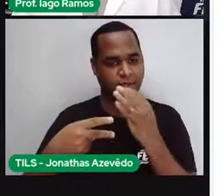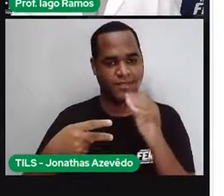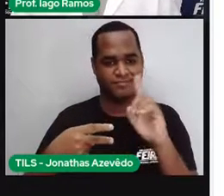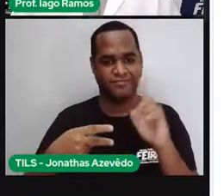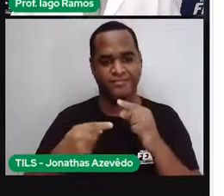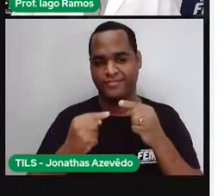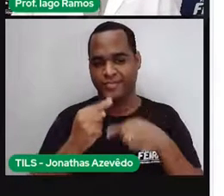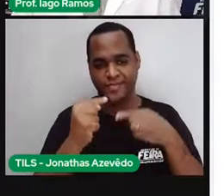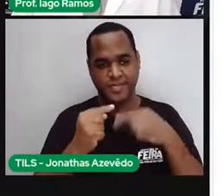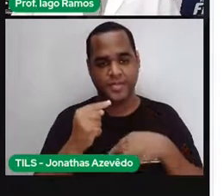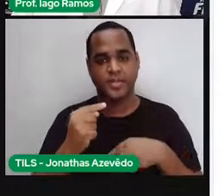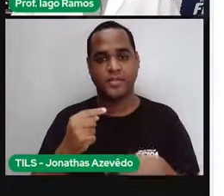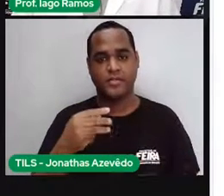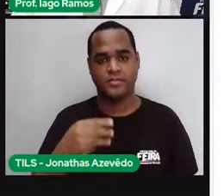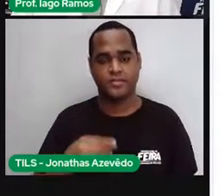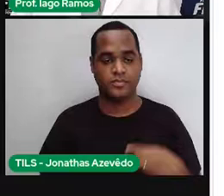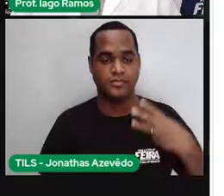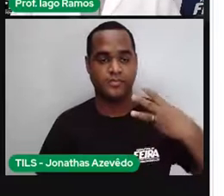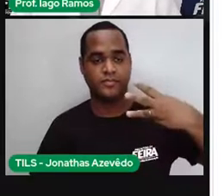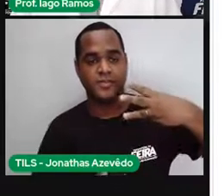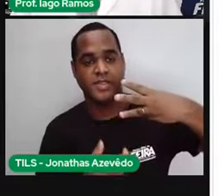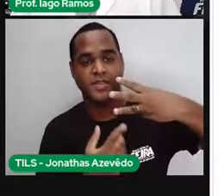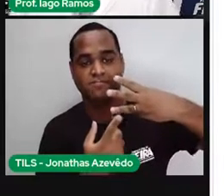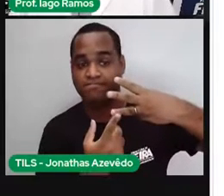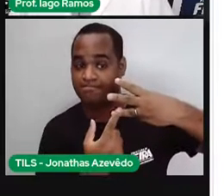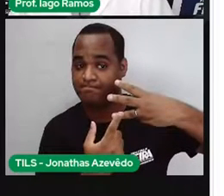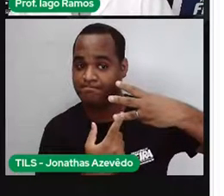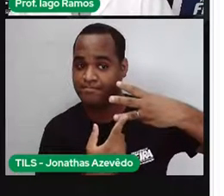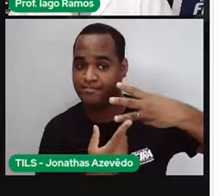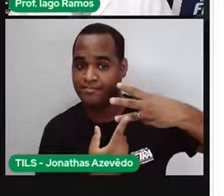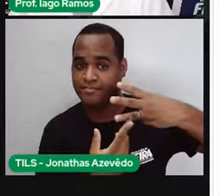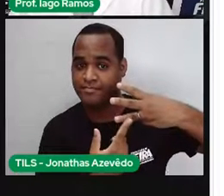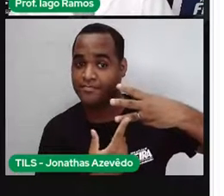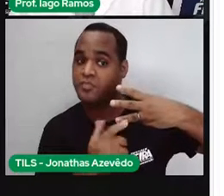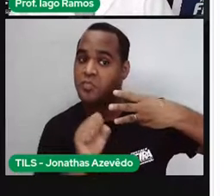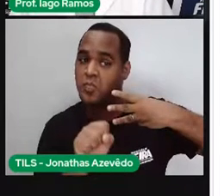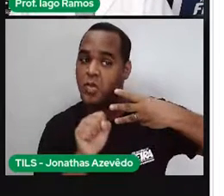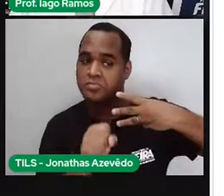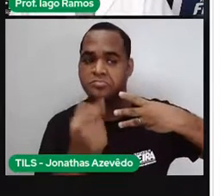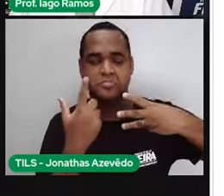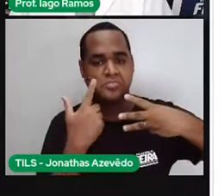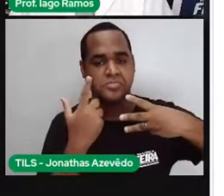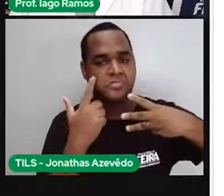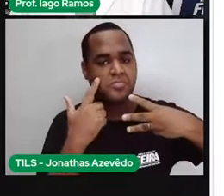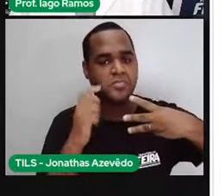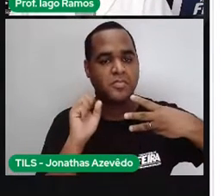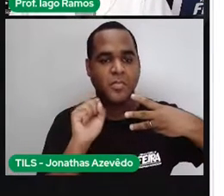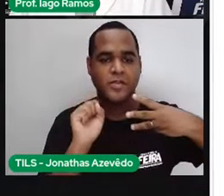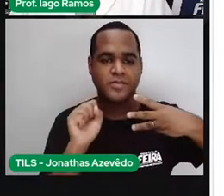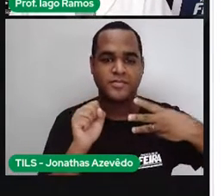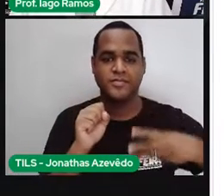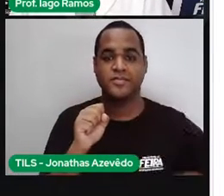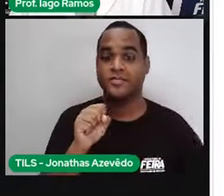Então, vamos pensar agora na possibilidade de ser o terreno 3.